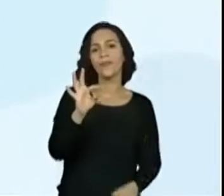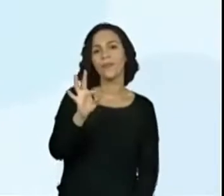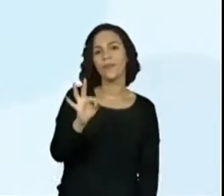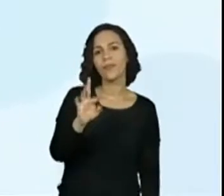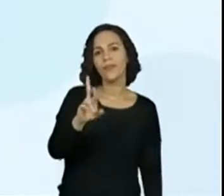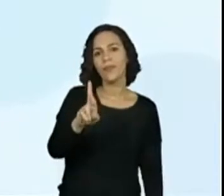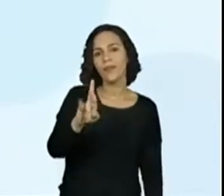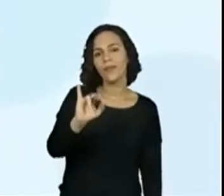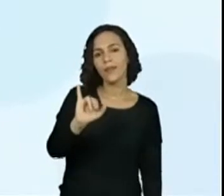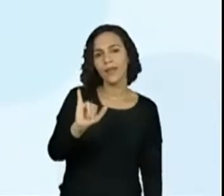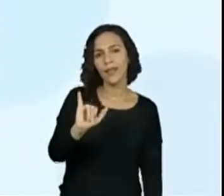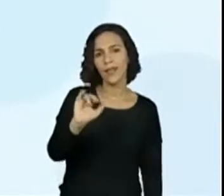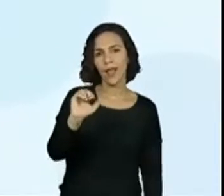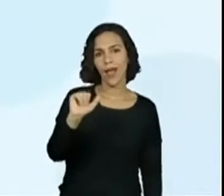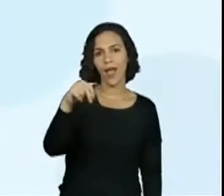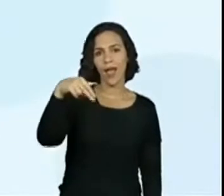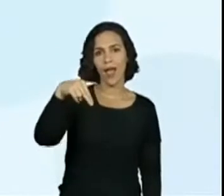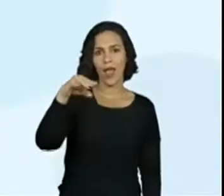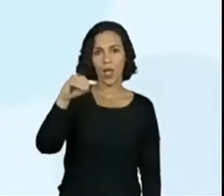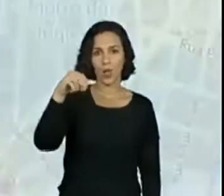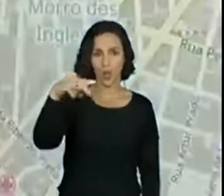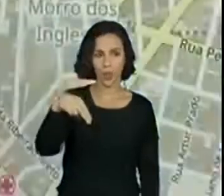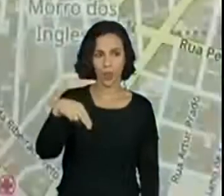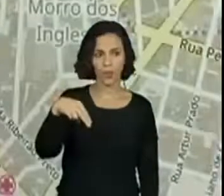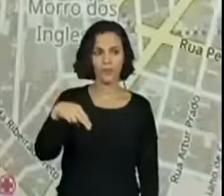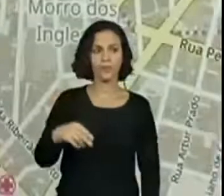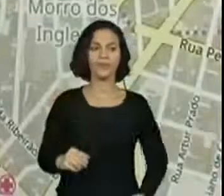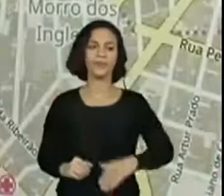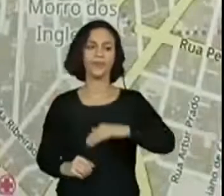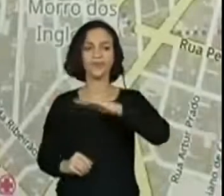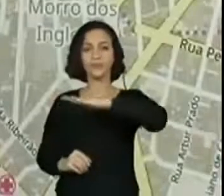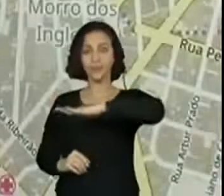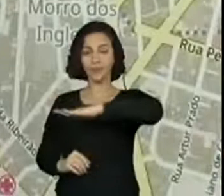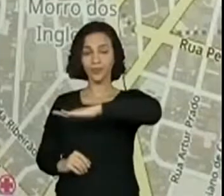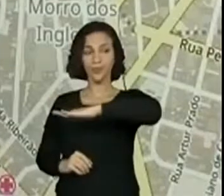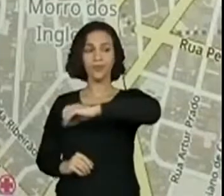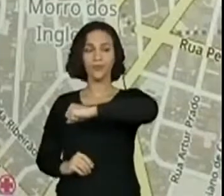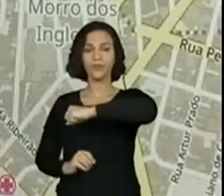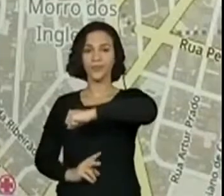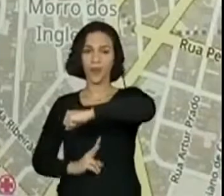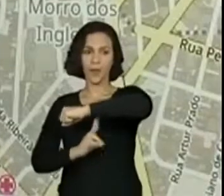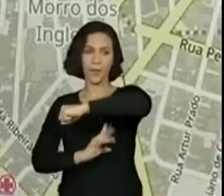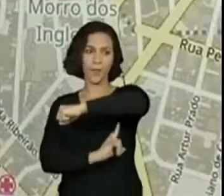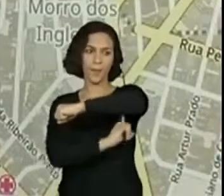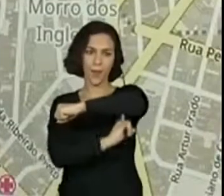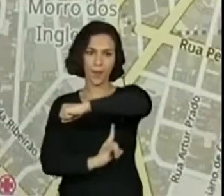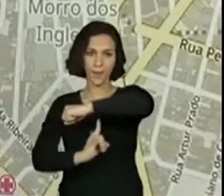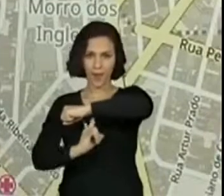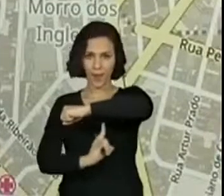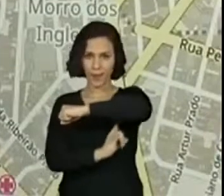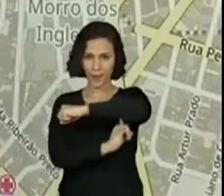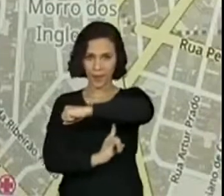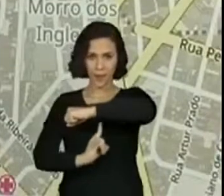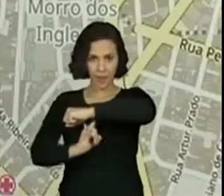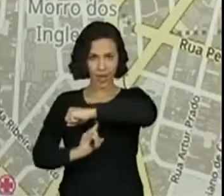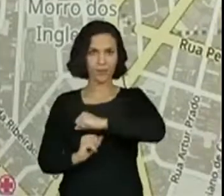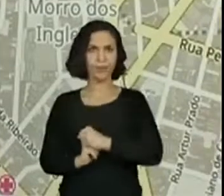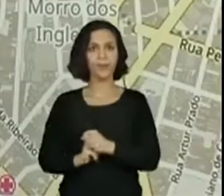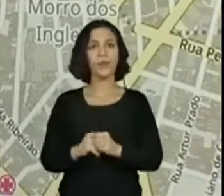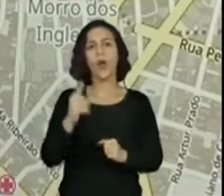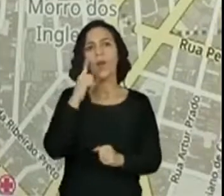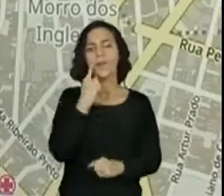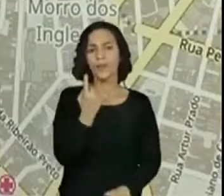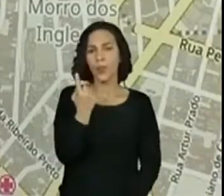Então, a gente precisa virar à direita. Olha lá, Seis quarteirões. Vire à esquerda. Um, dois,